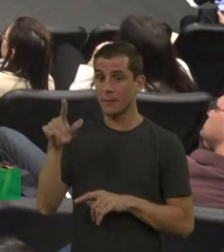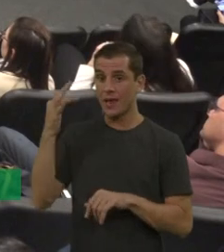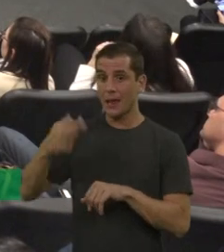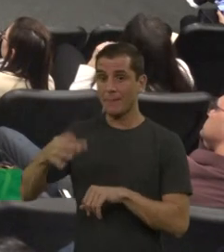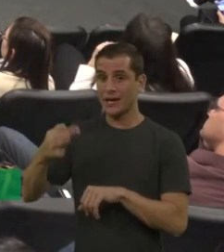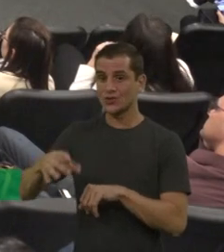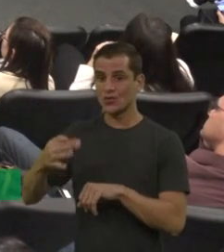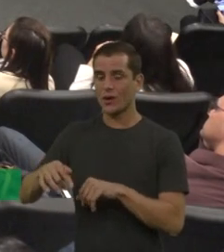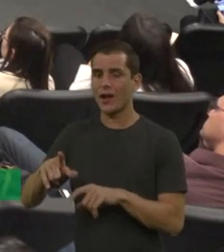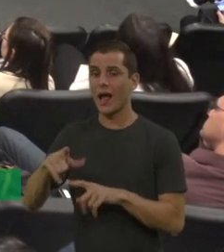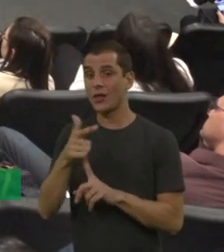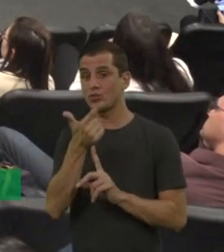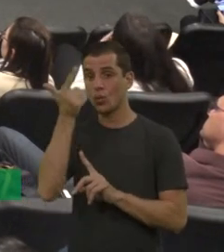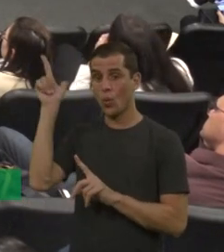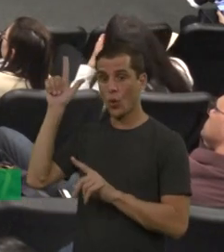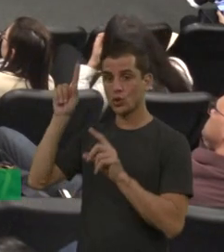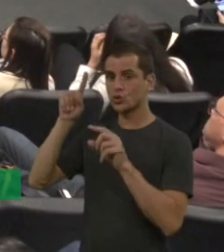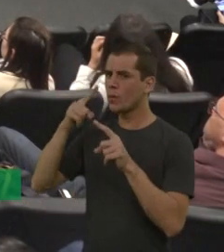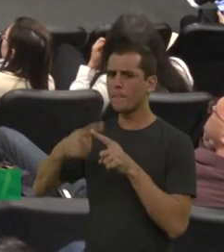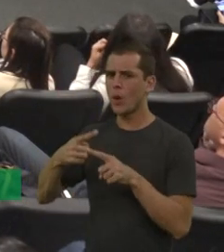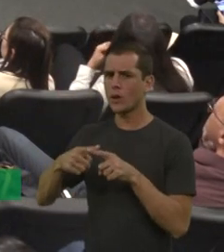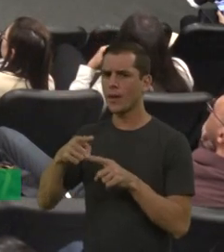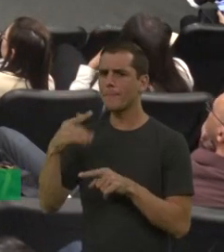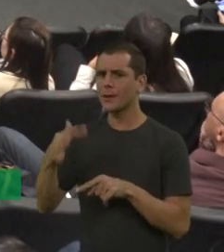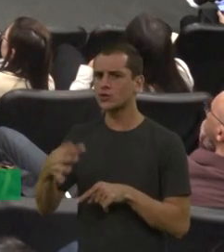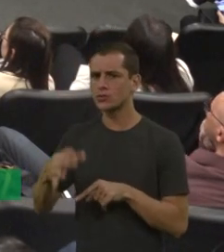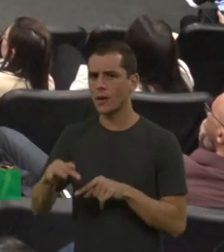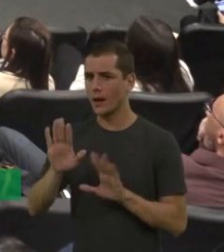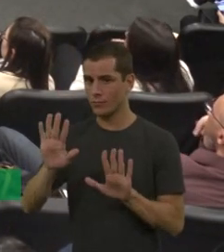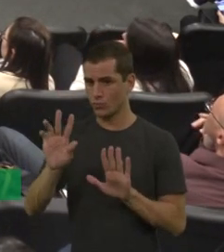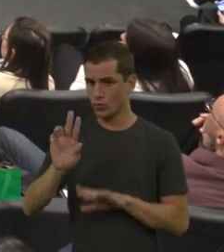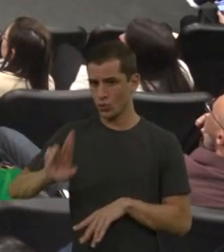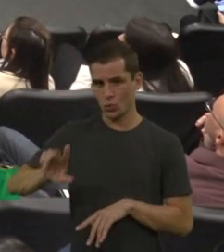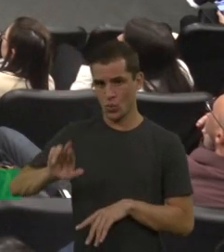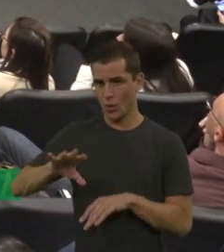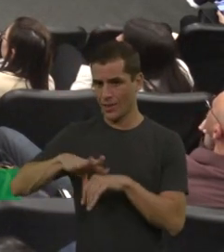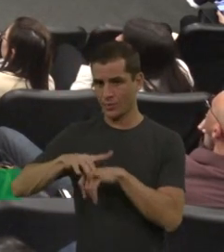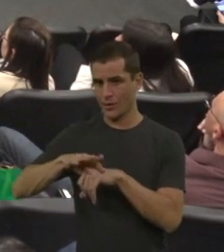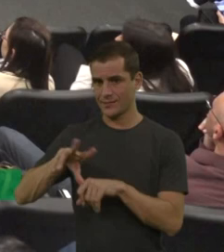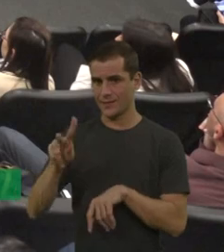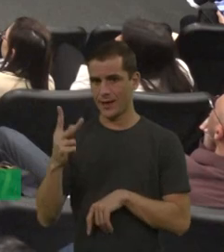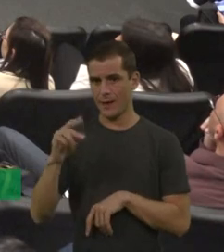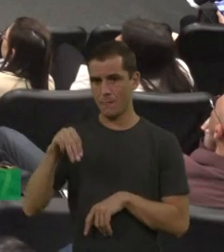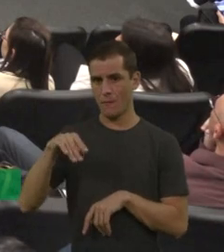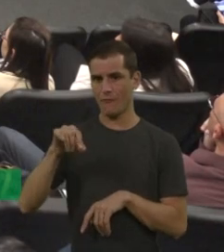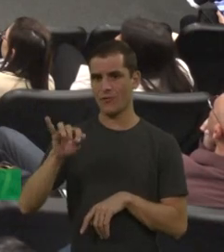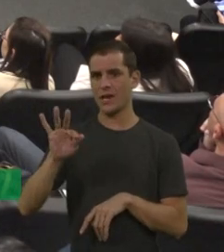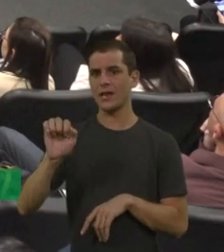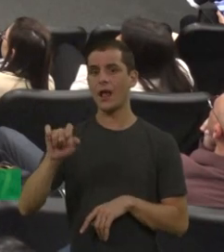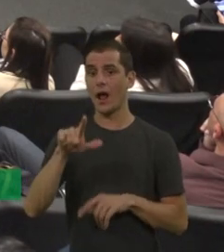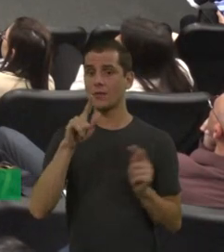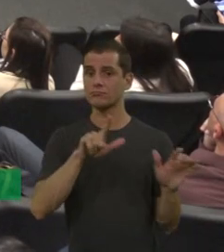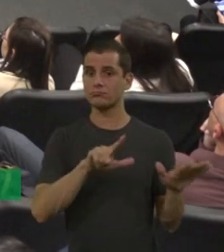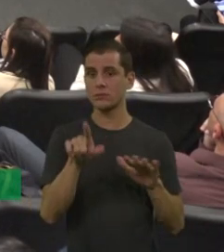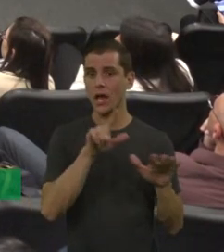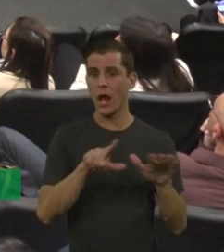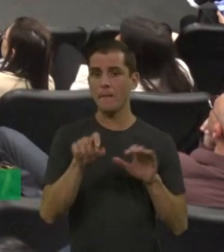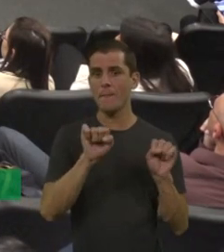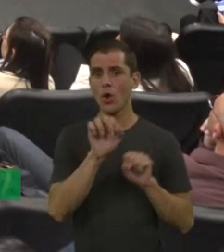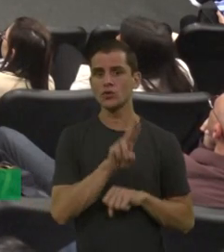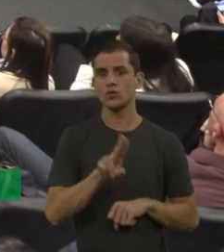fazer fisioterapia três meses, quatro meses. Então, faz essa profilaxia para poder trabalhar bem o pós